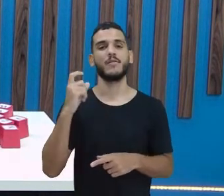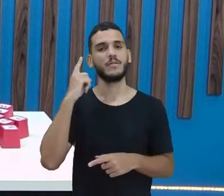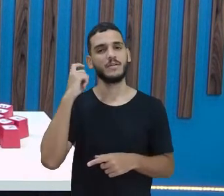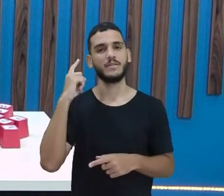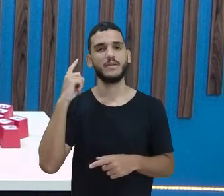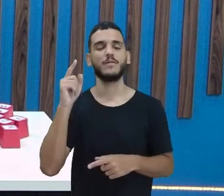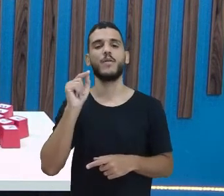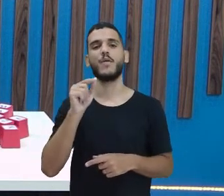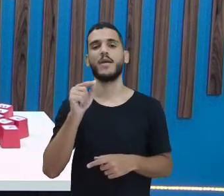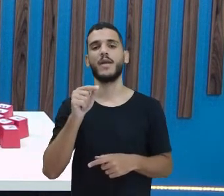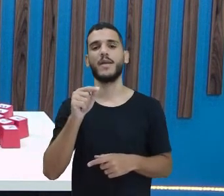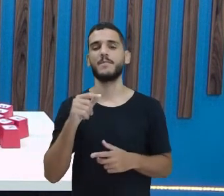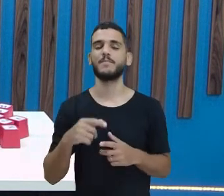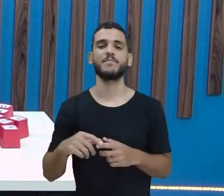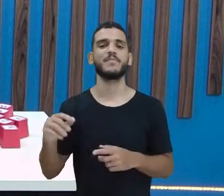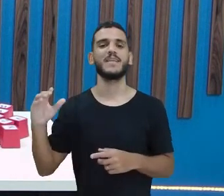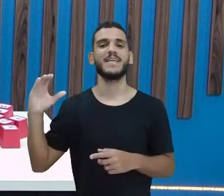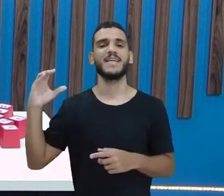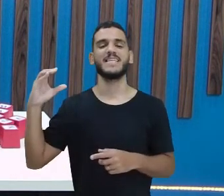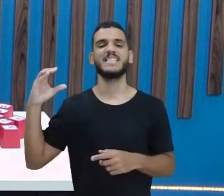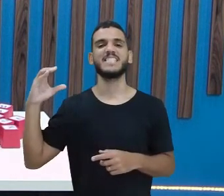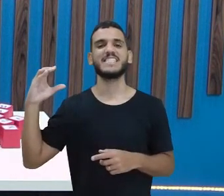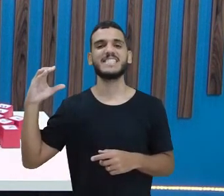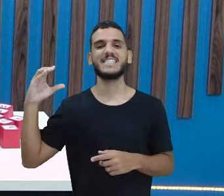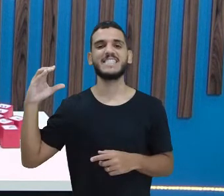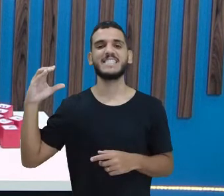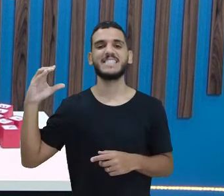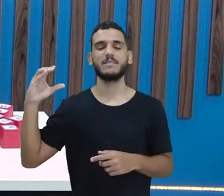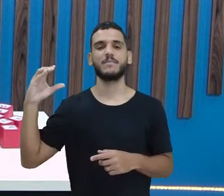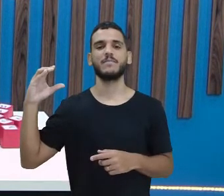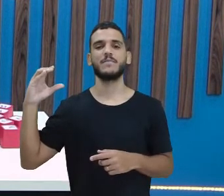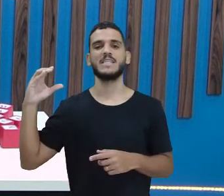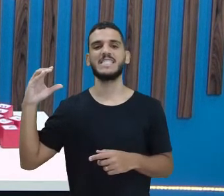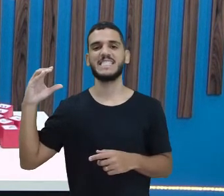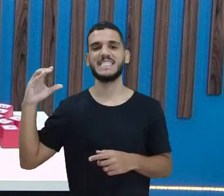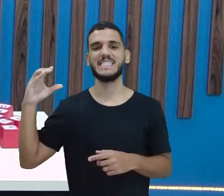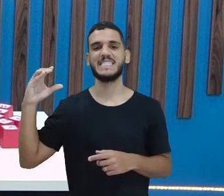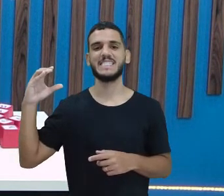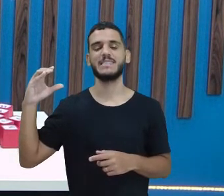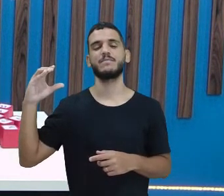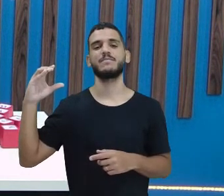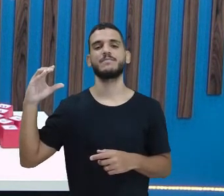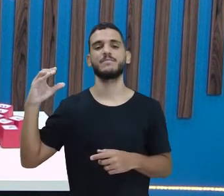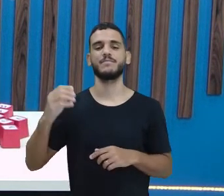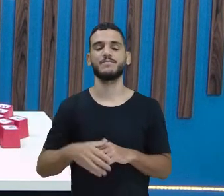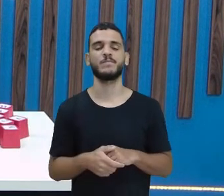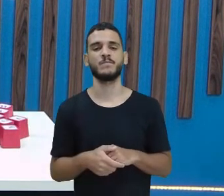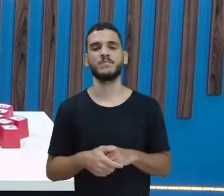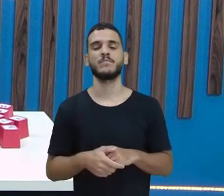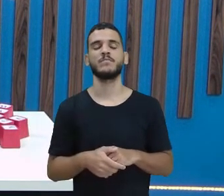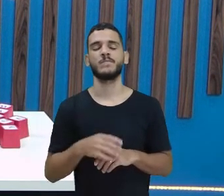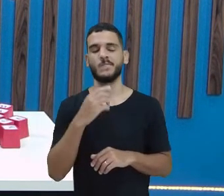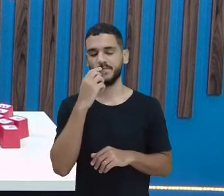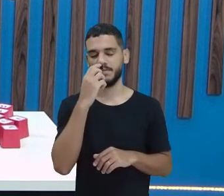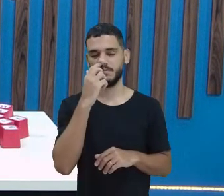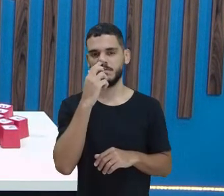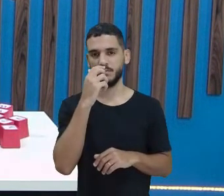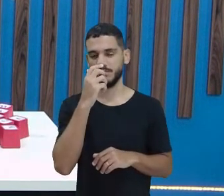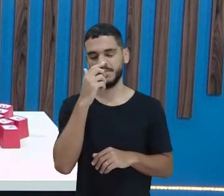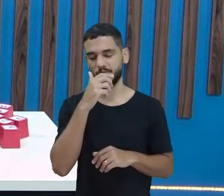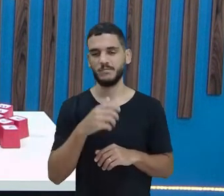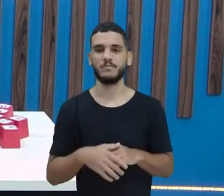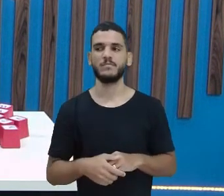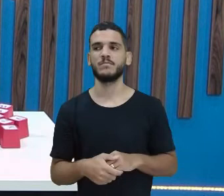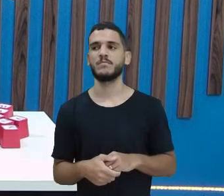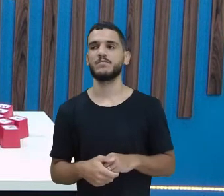cobrinha. Quando ela está seguida da letra E e da letra I, tá certo?